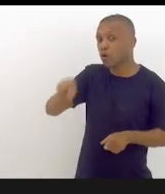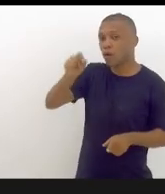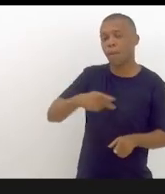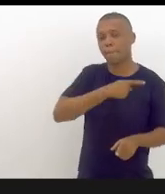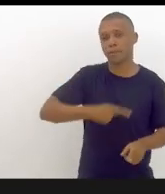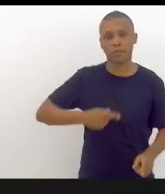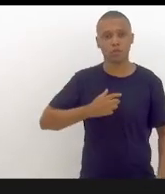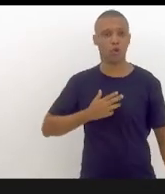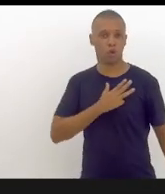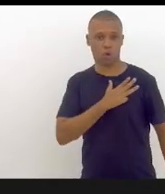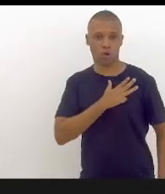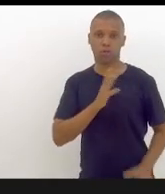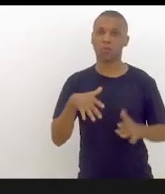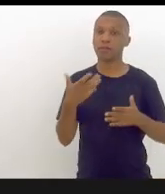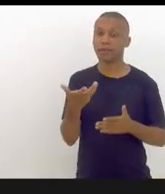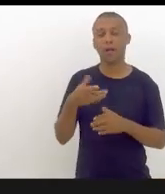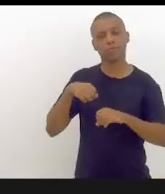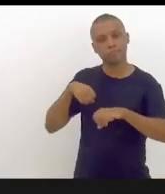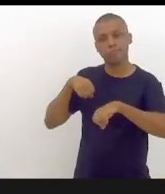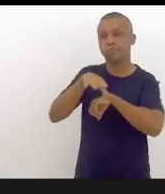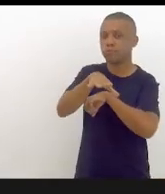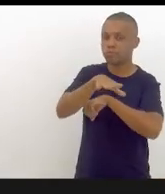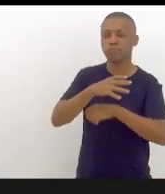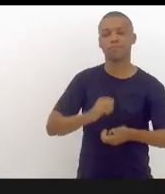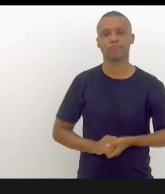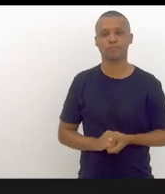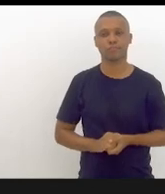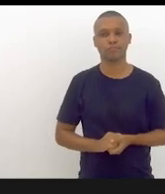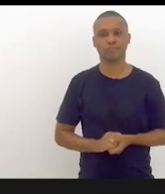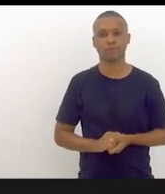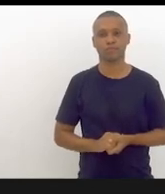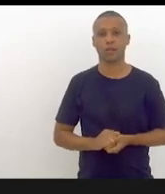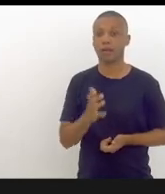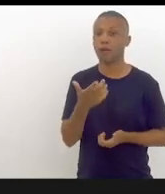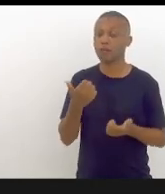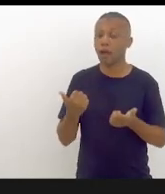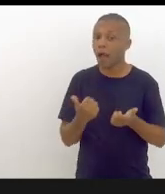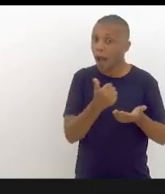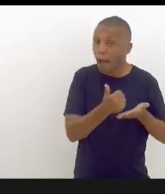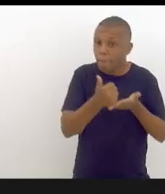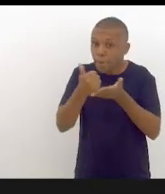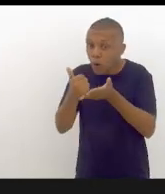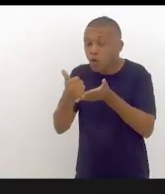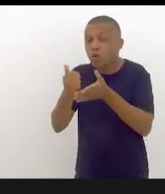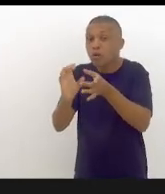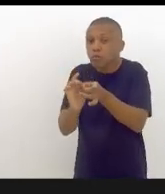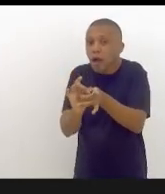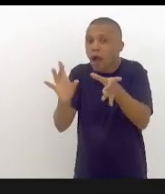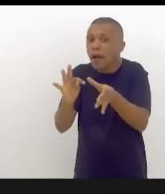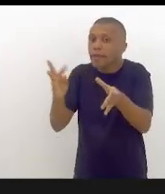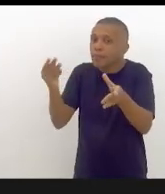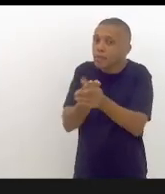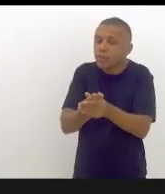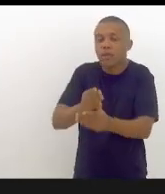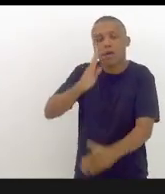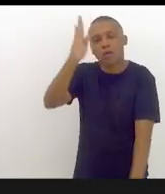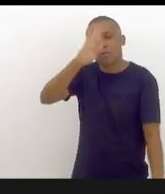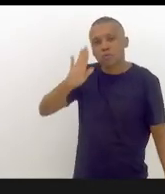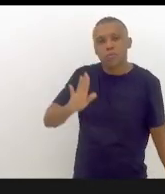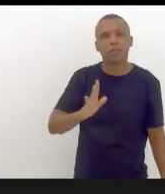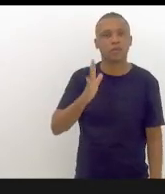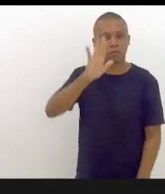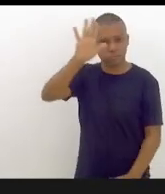amigos, quero aqui deixar o meu recado, estar lado a lado com a democracia do meu país. Parabenizar aqui,